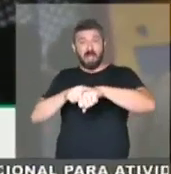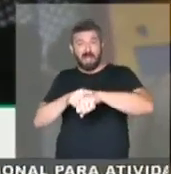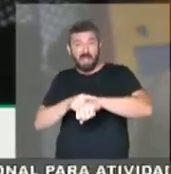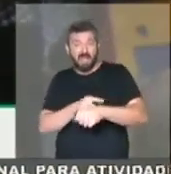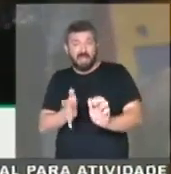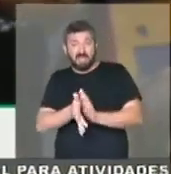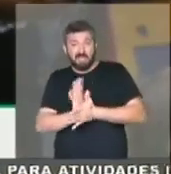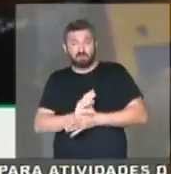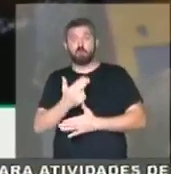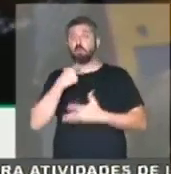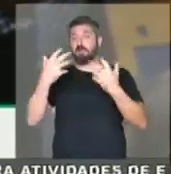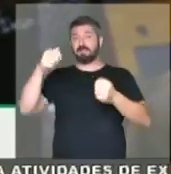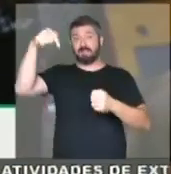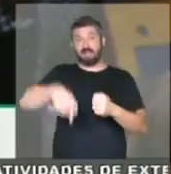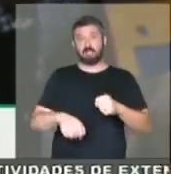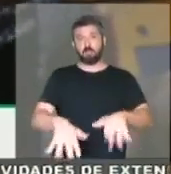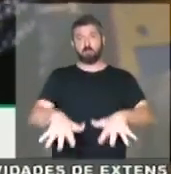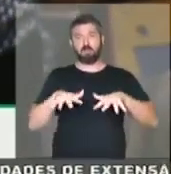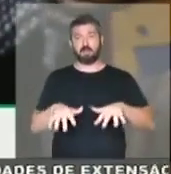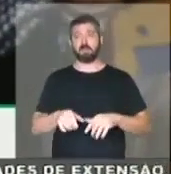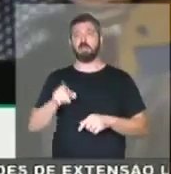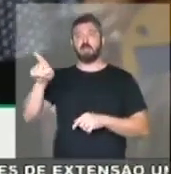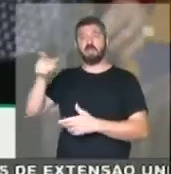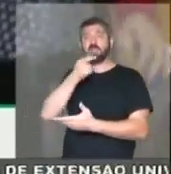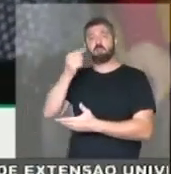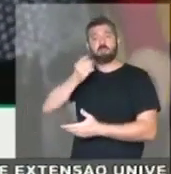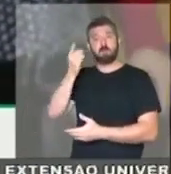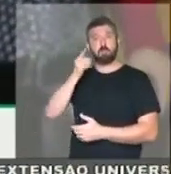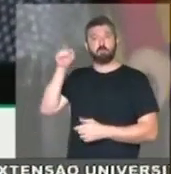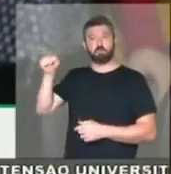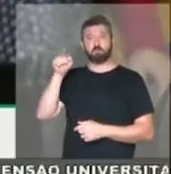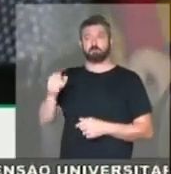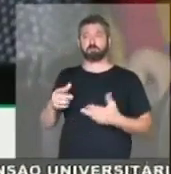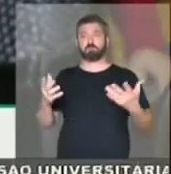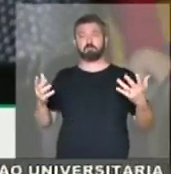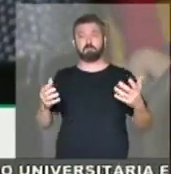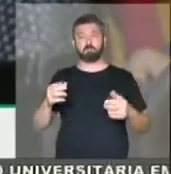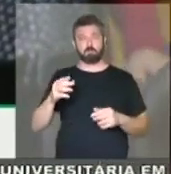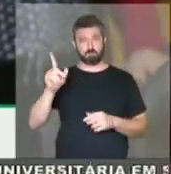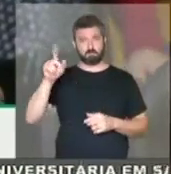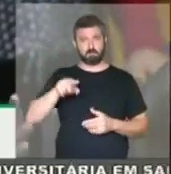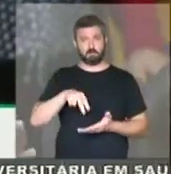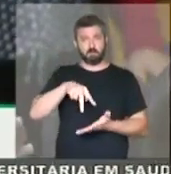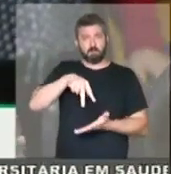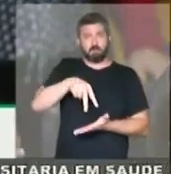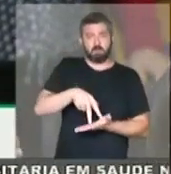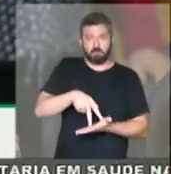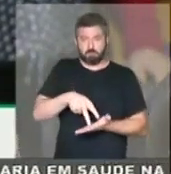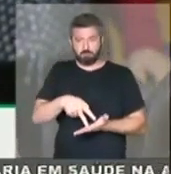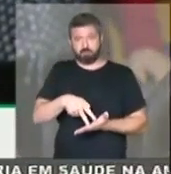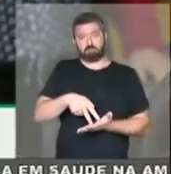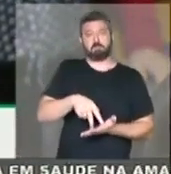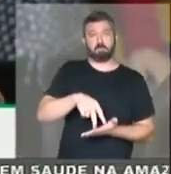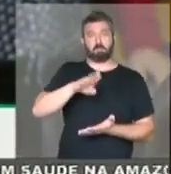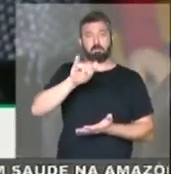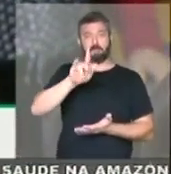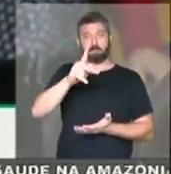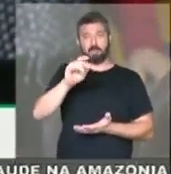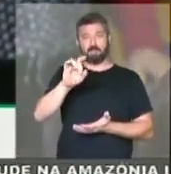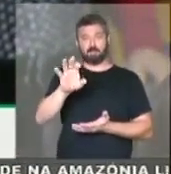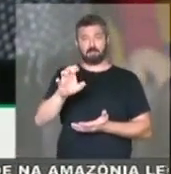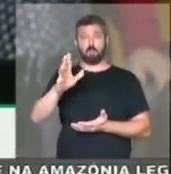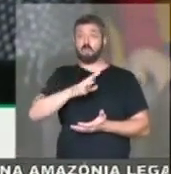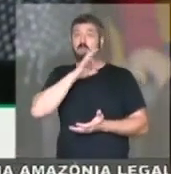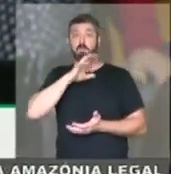tolerado no plenário dessa casa. Esse deputado é um bípede, e eu tenho dúvidas sobre essa afirmação, que